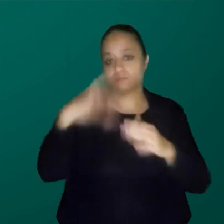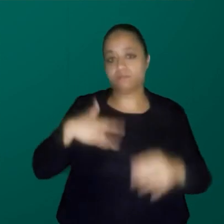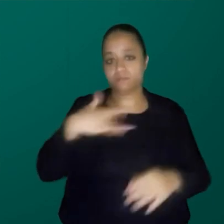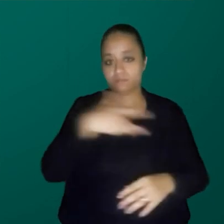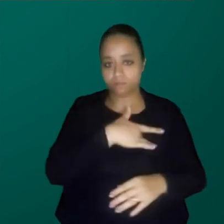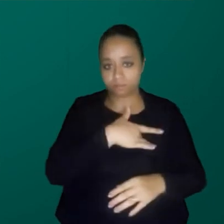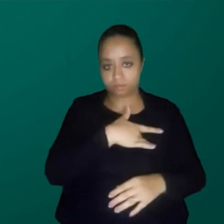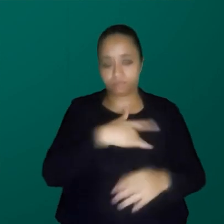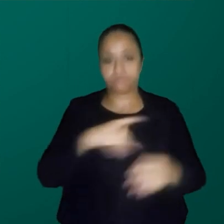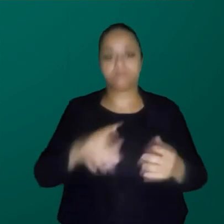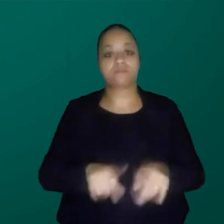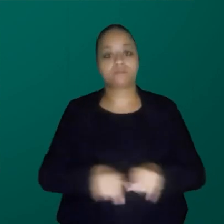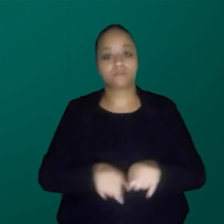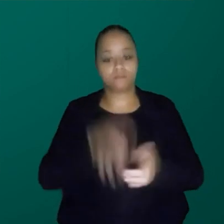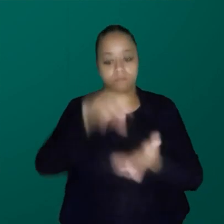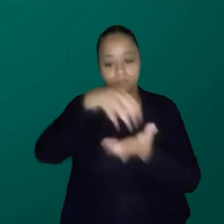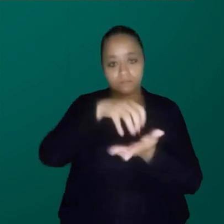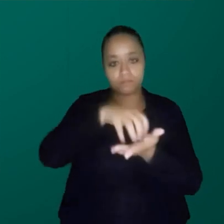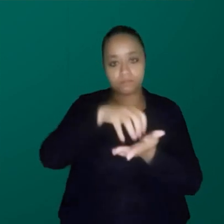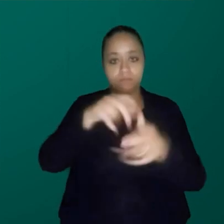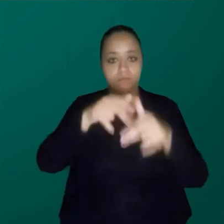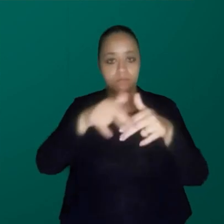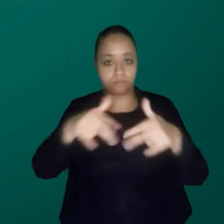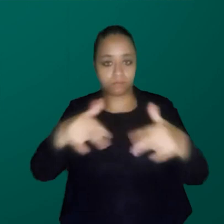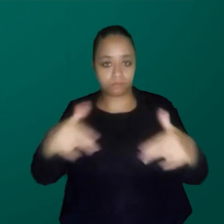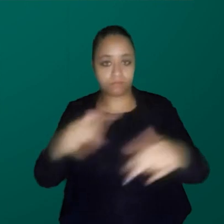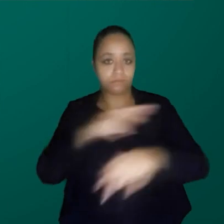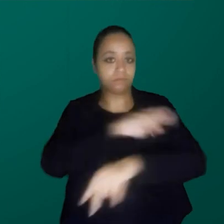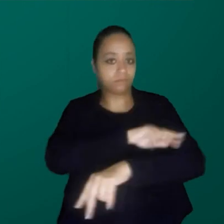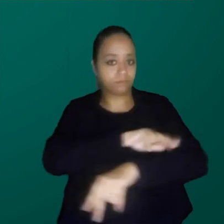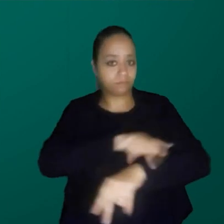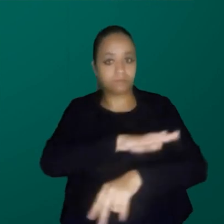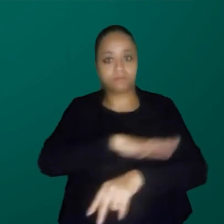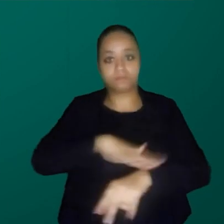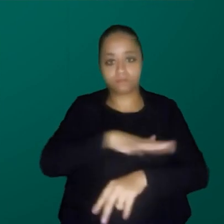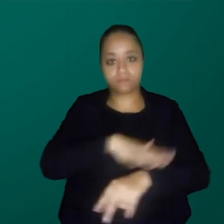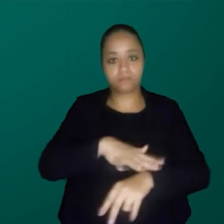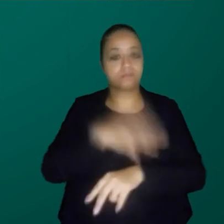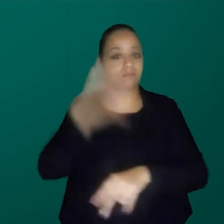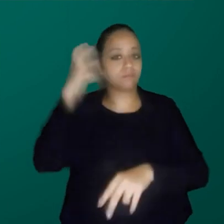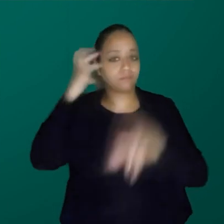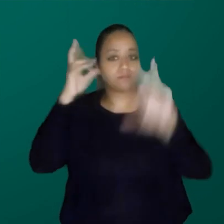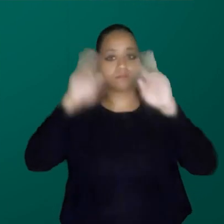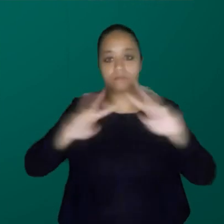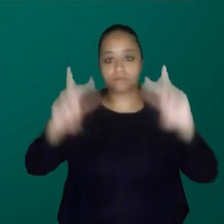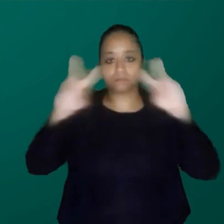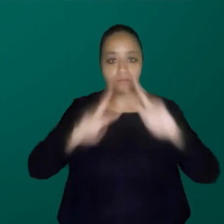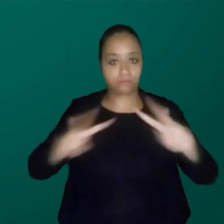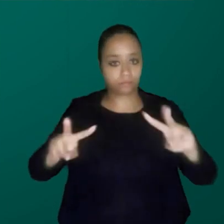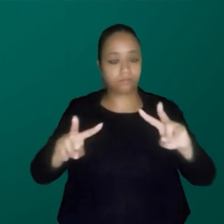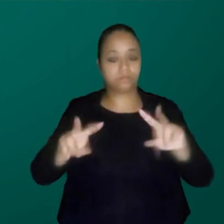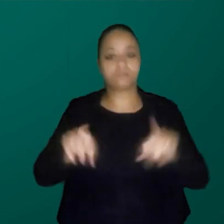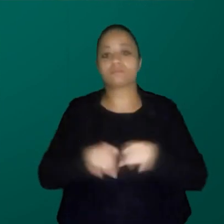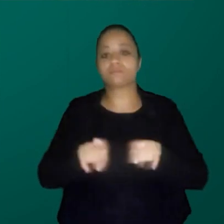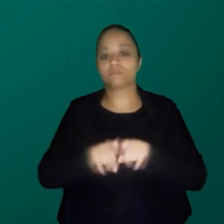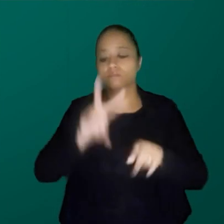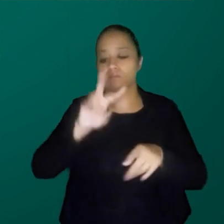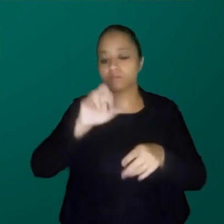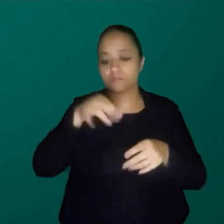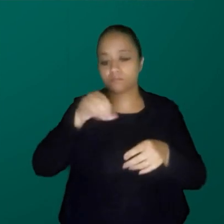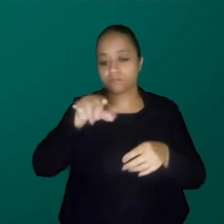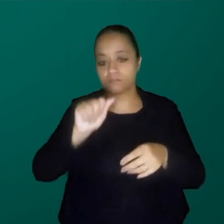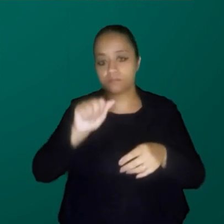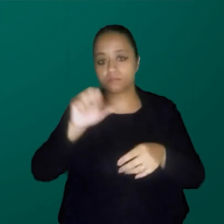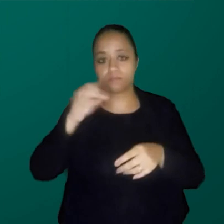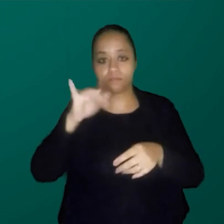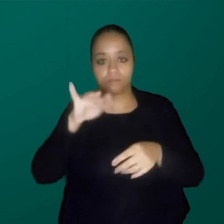líder do NEGREX, Núcleo de Estudos de Gênero e Relações Háticos e Raciais na Educação Audiovisual em Ciência e Saúde. E a Verônica Soares da Costa,